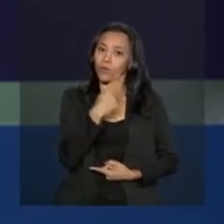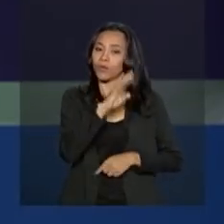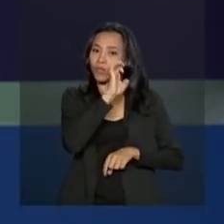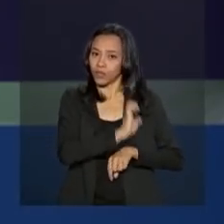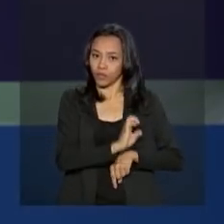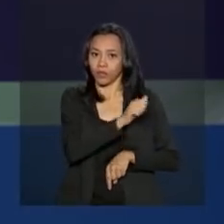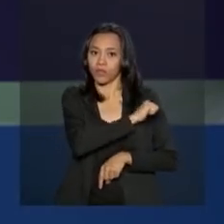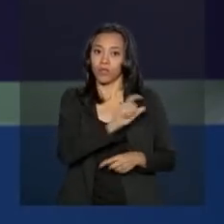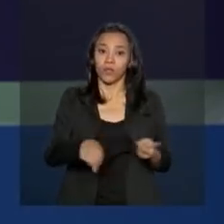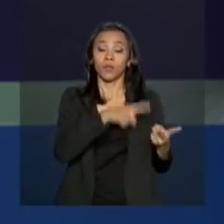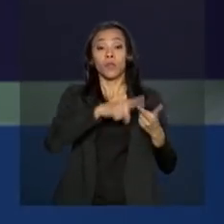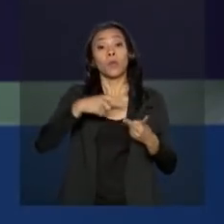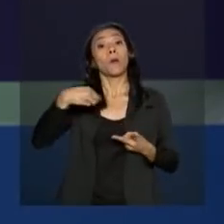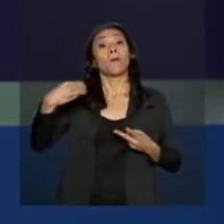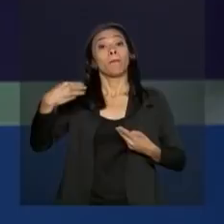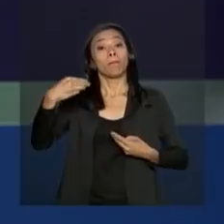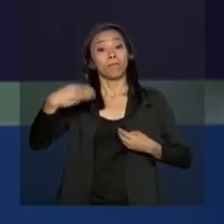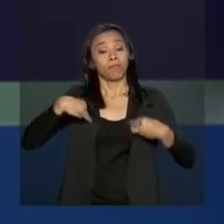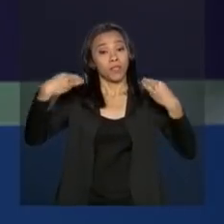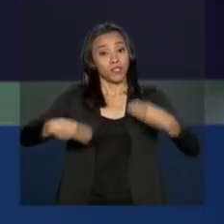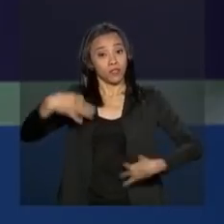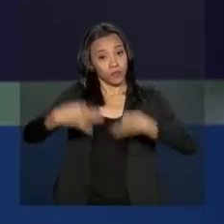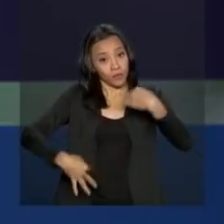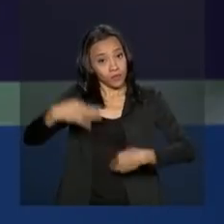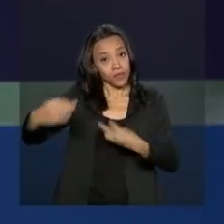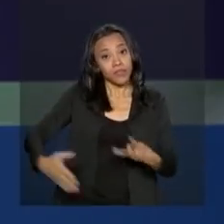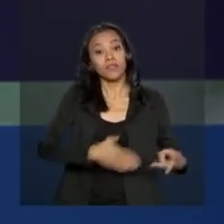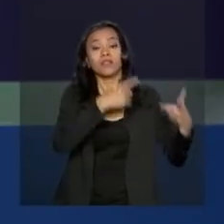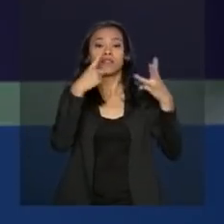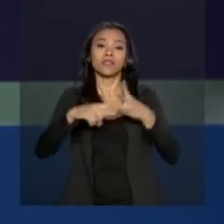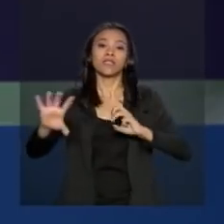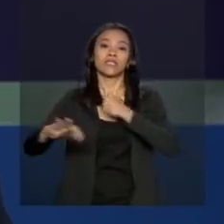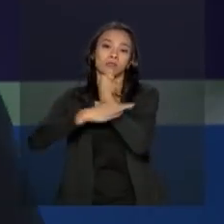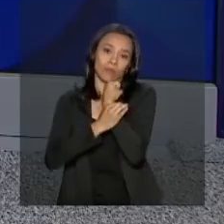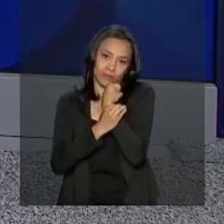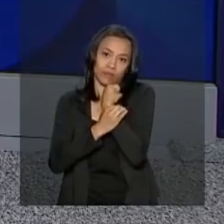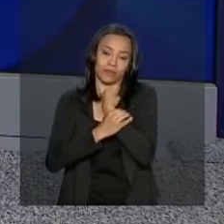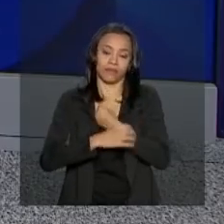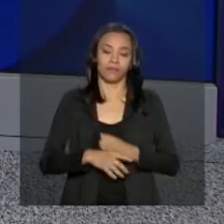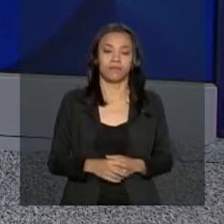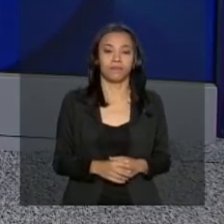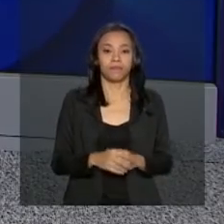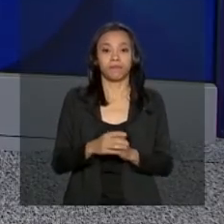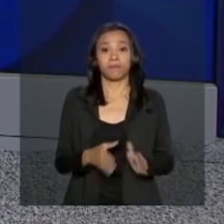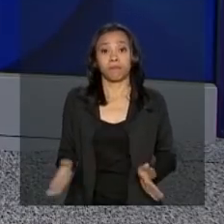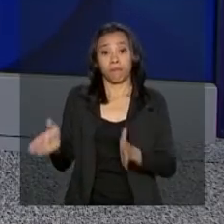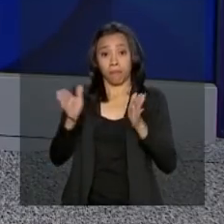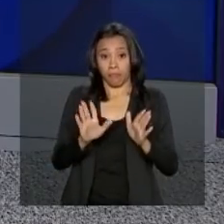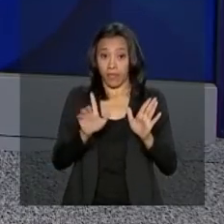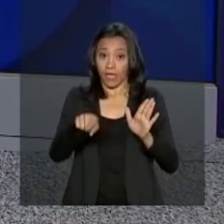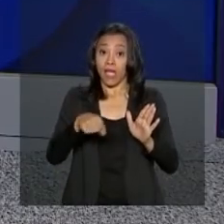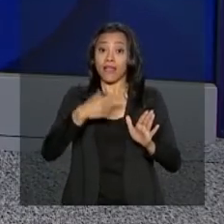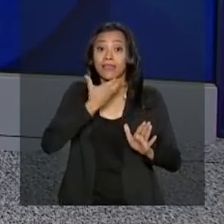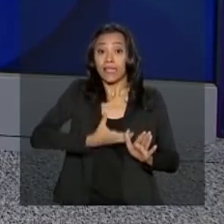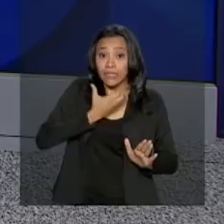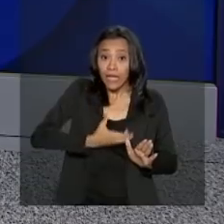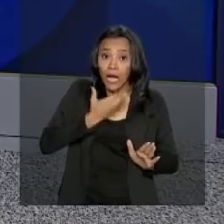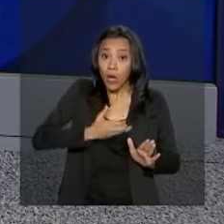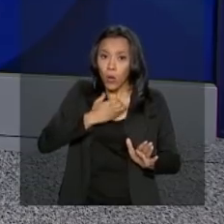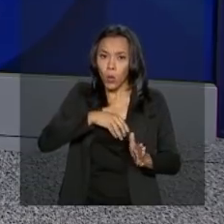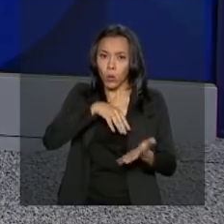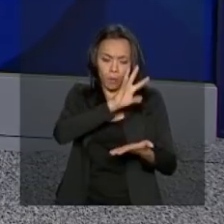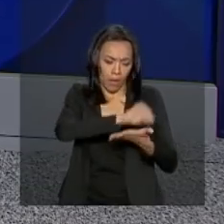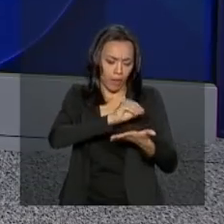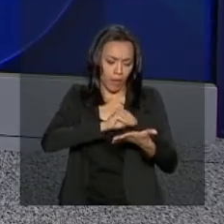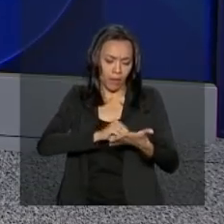os ministros da Justiça Torquato Jardim e da Segurança Pública, Raul Jungmann. Esse feriado de Natal registrou menos acidentes